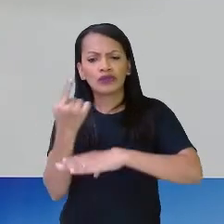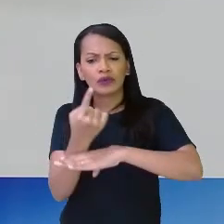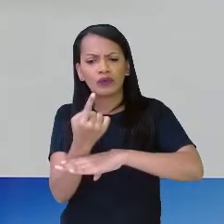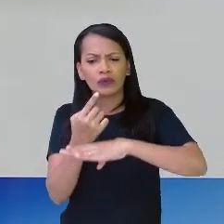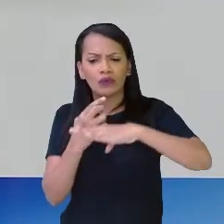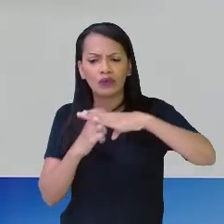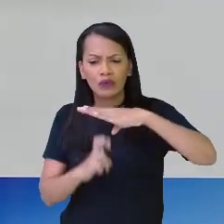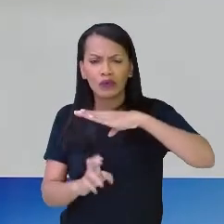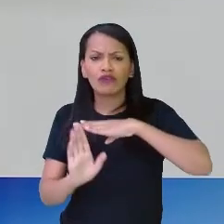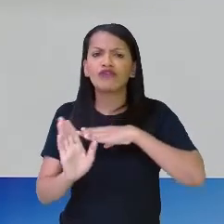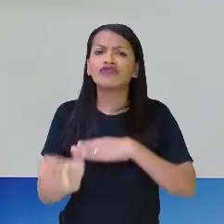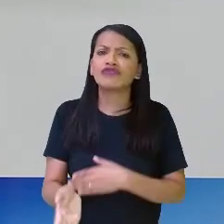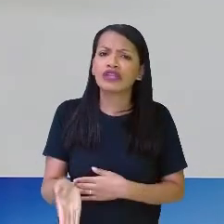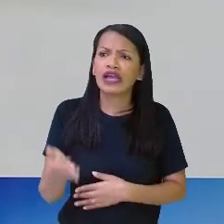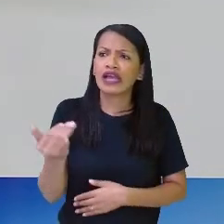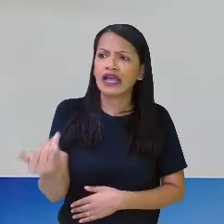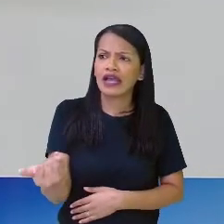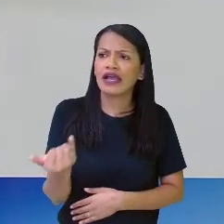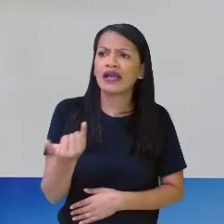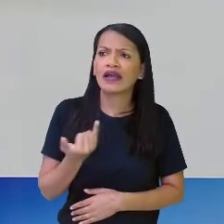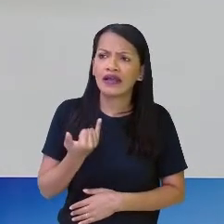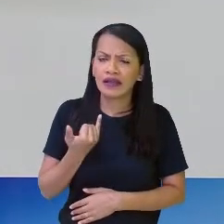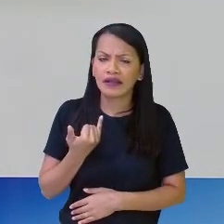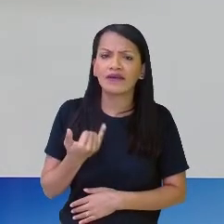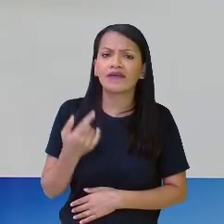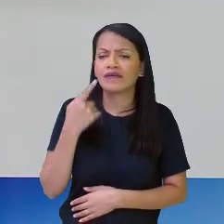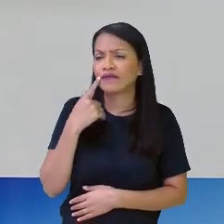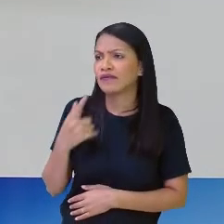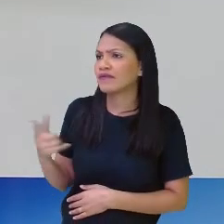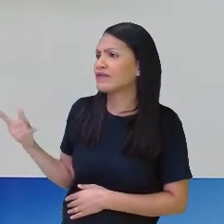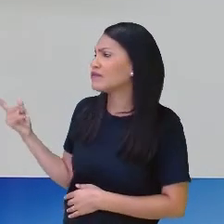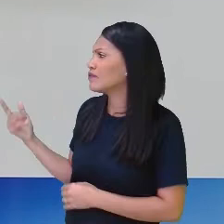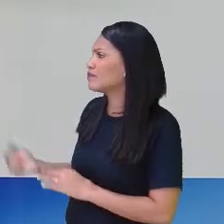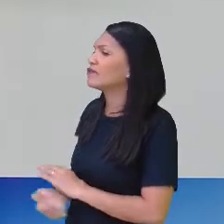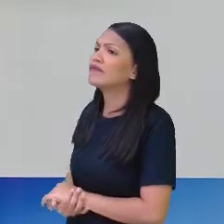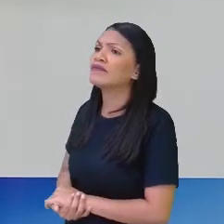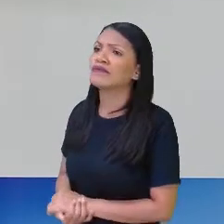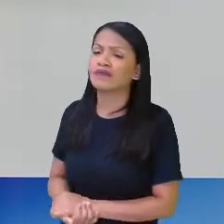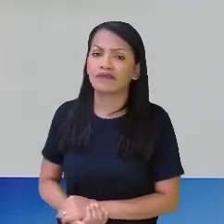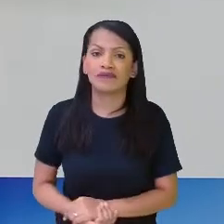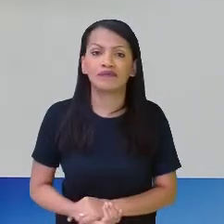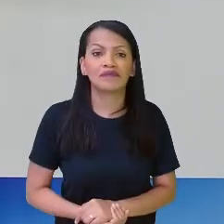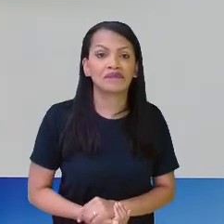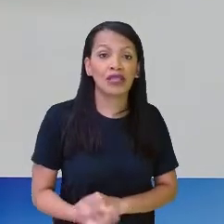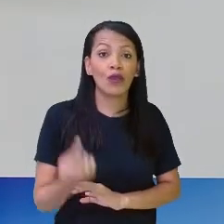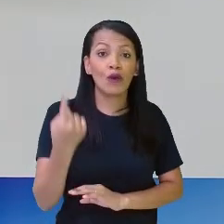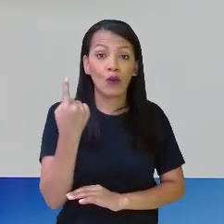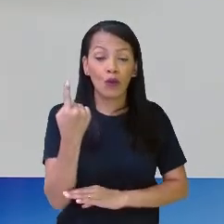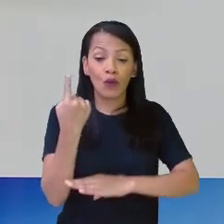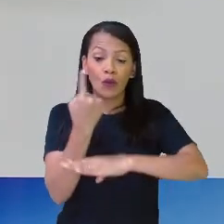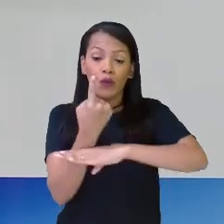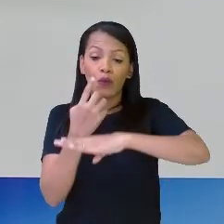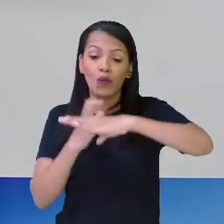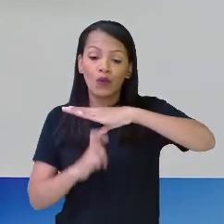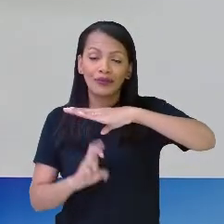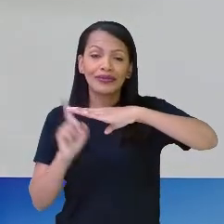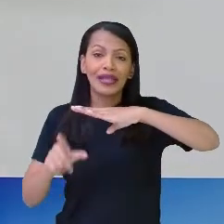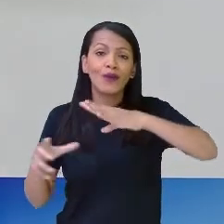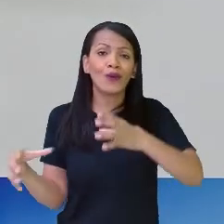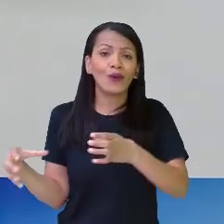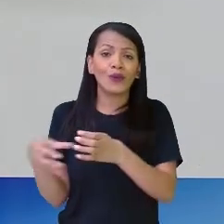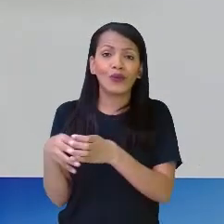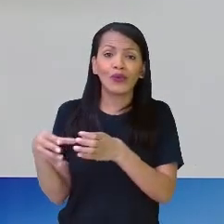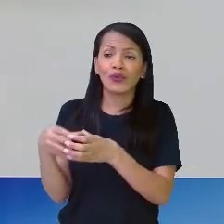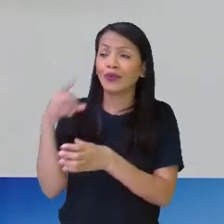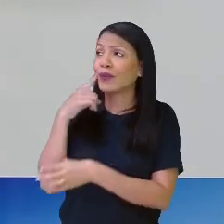vocês já me disseram, é um pedaço desse. Um quinto é um pedaço desse que está esse grupinho.